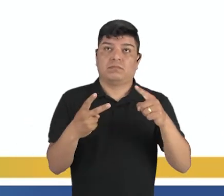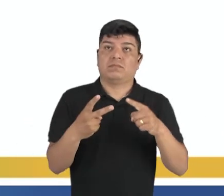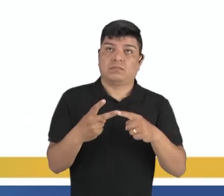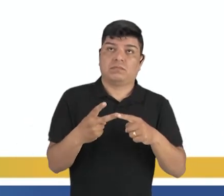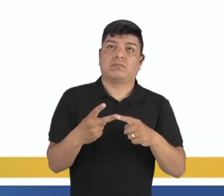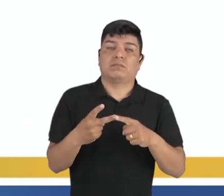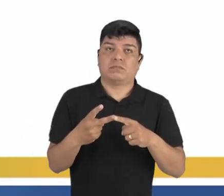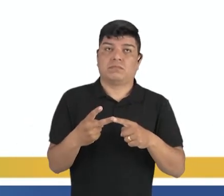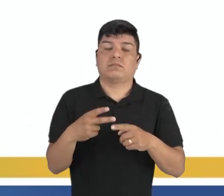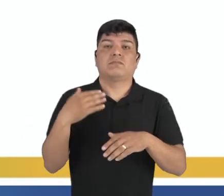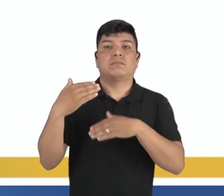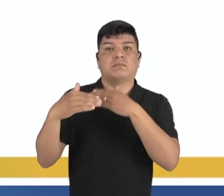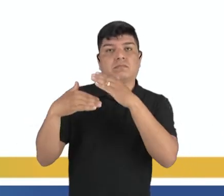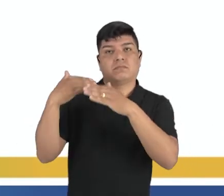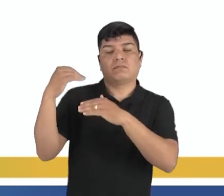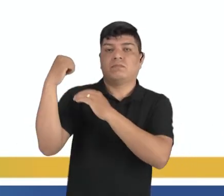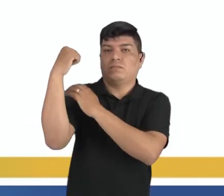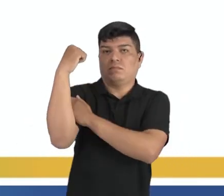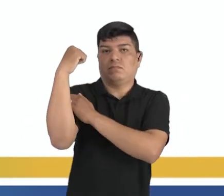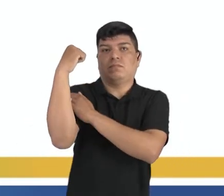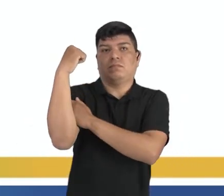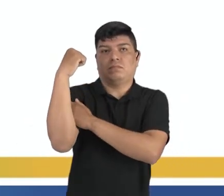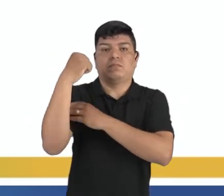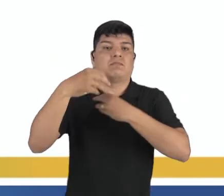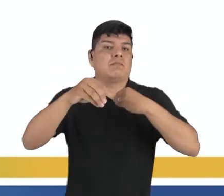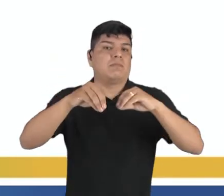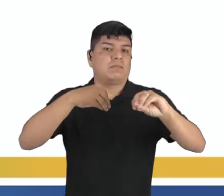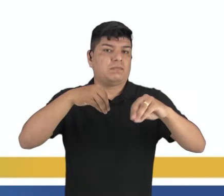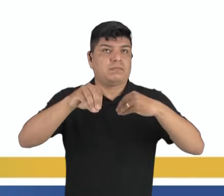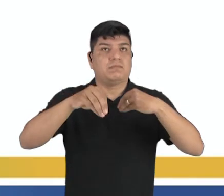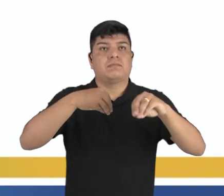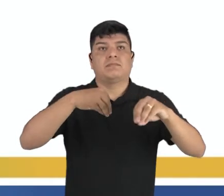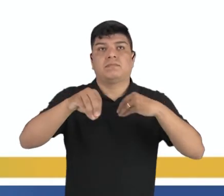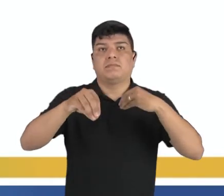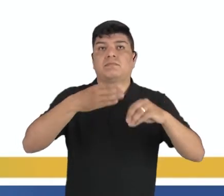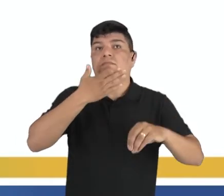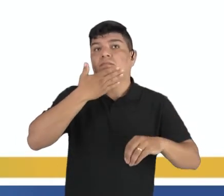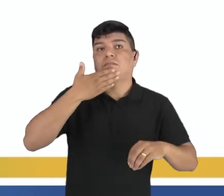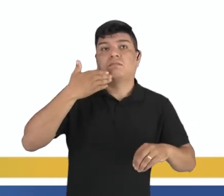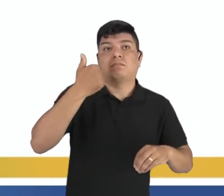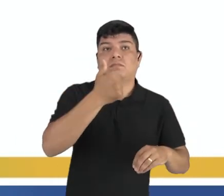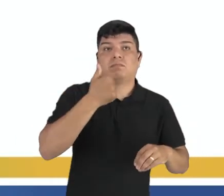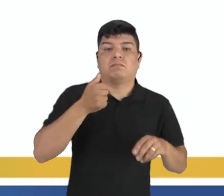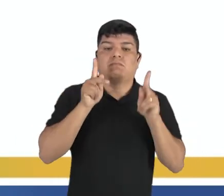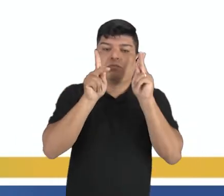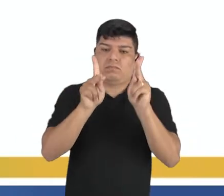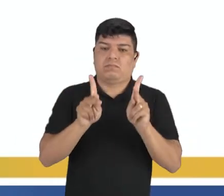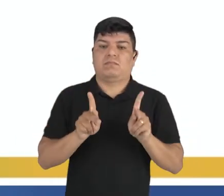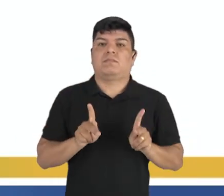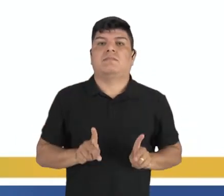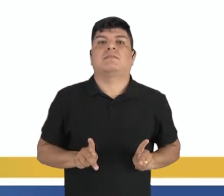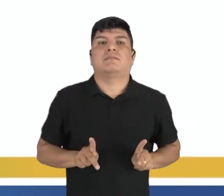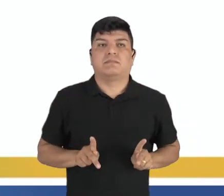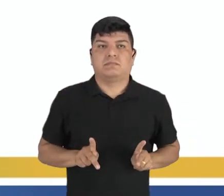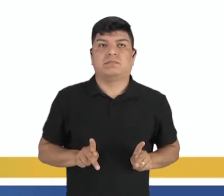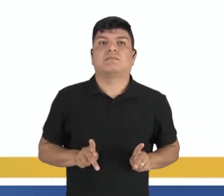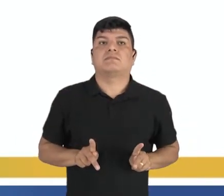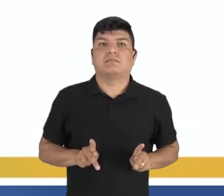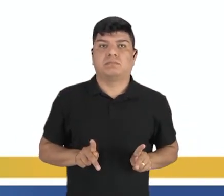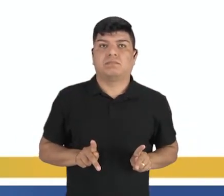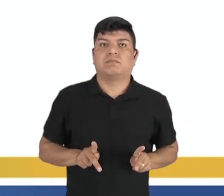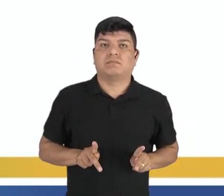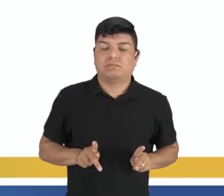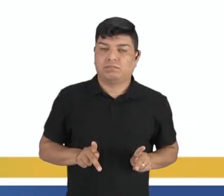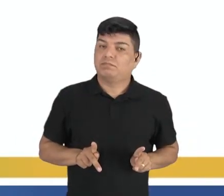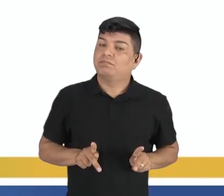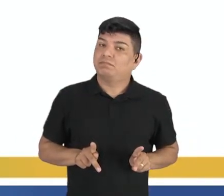desenvolvem força, flexibilidade e melhoram a postura. A postura ali, galera, não tem para